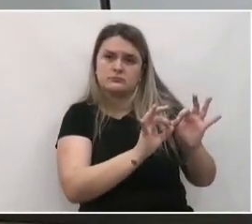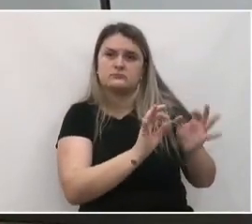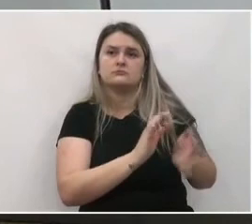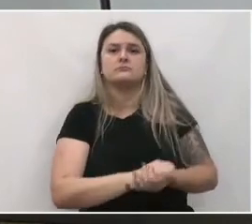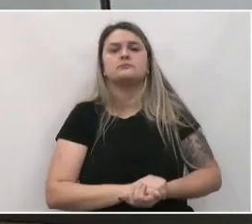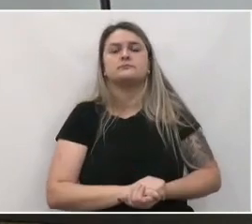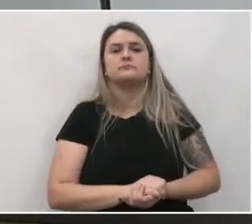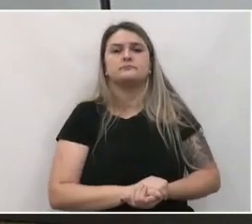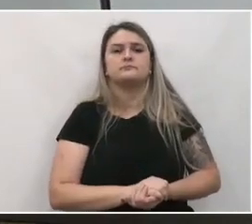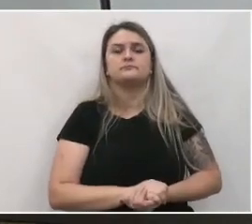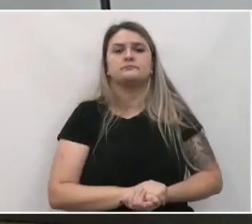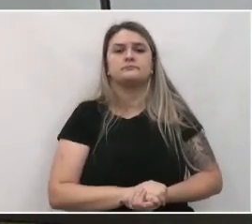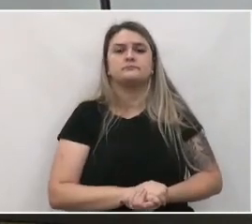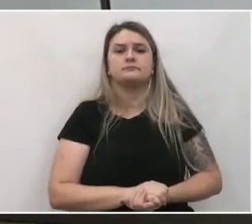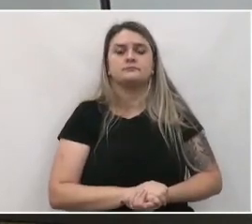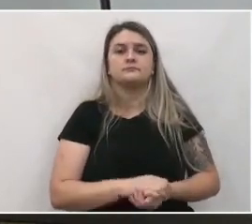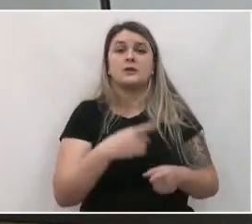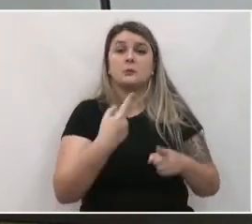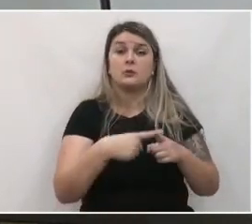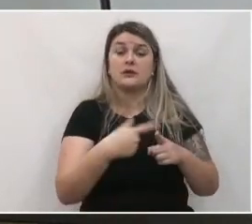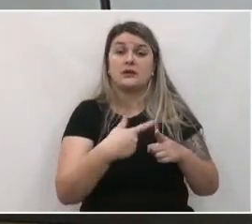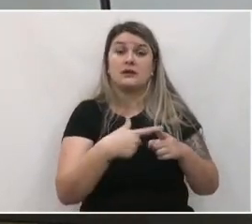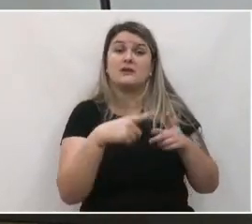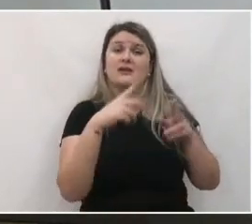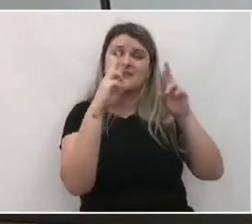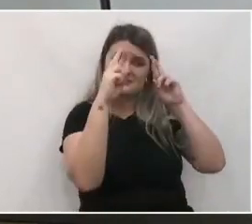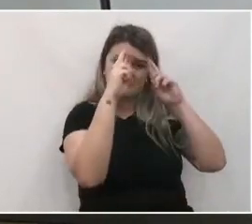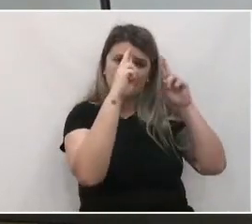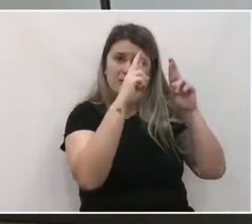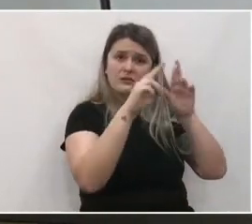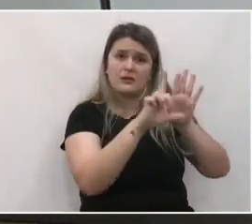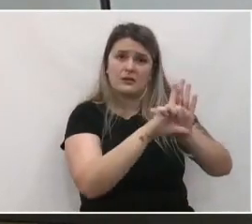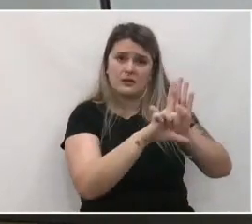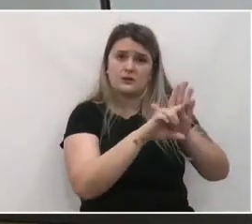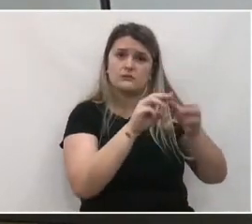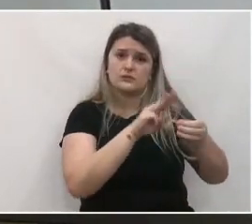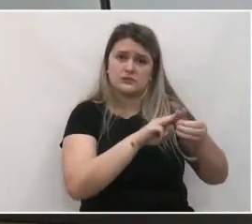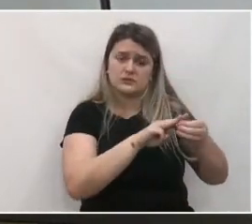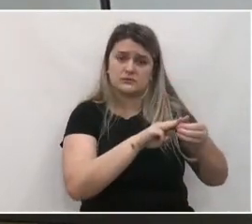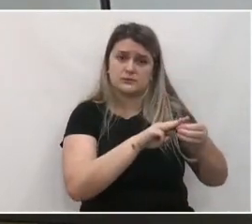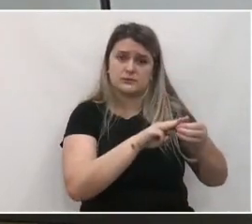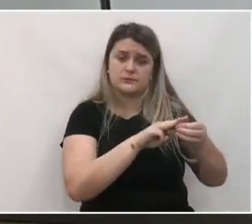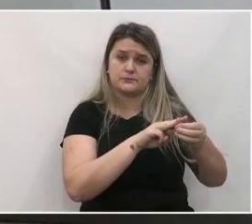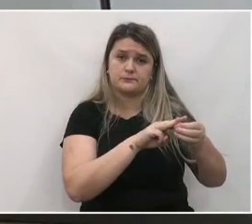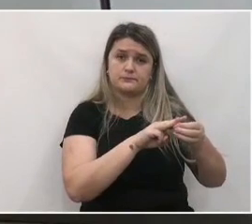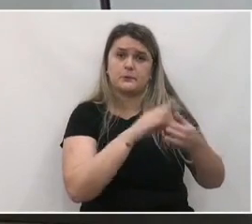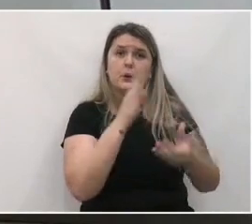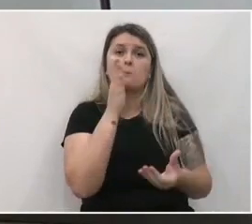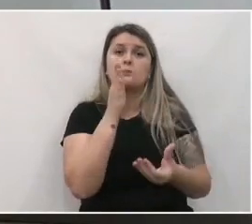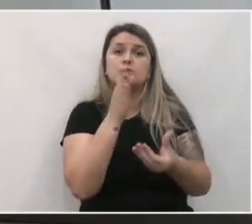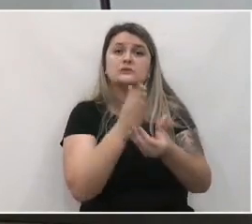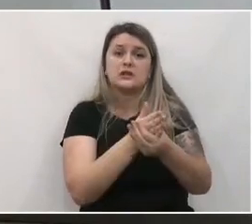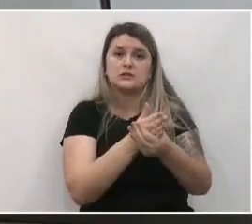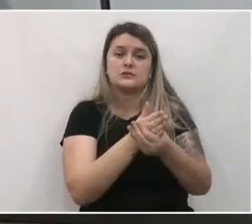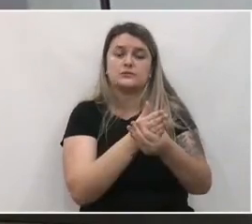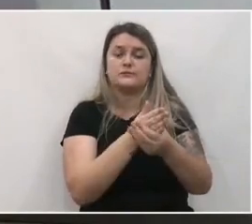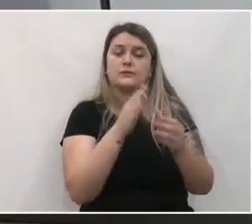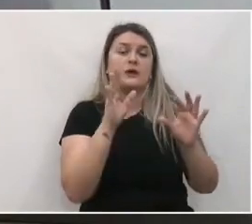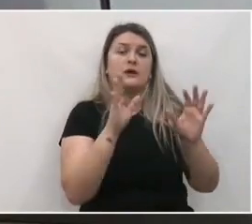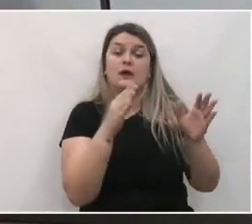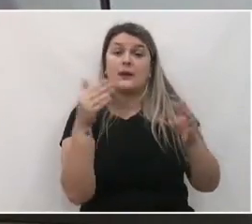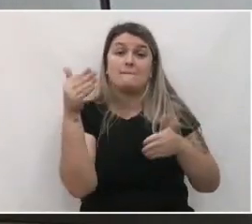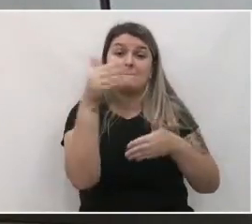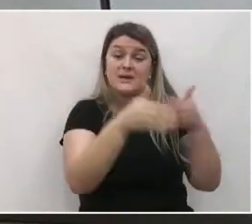consolidar por meio de uma lei municipal. O processo participativo